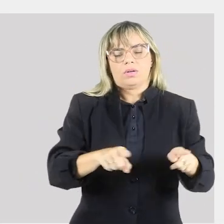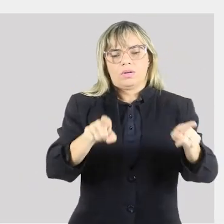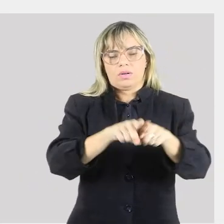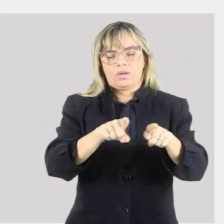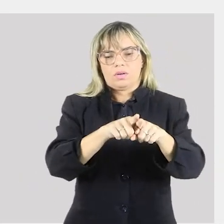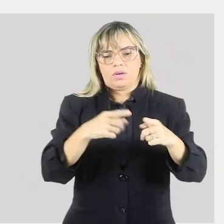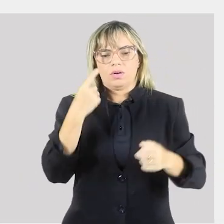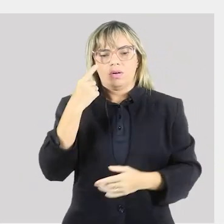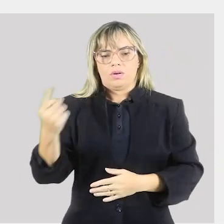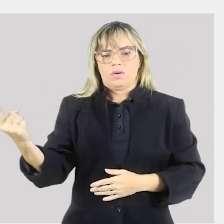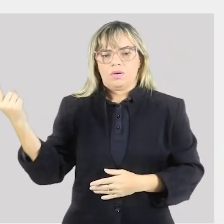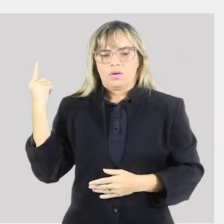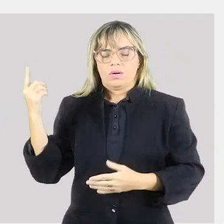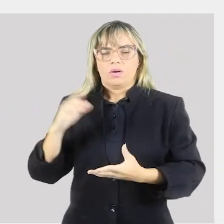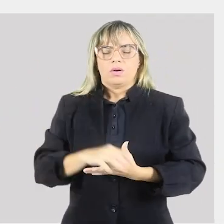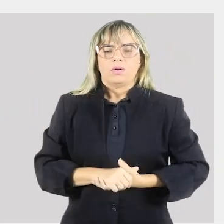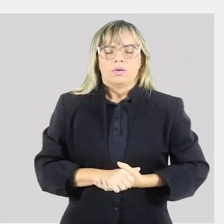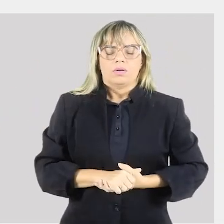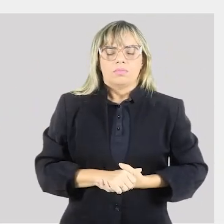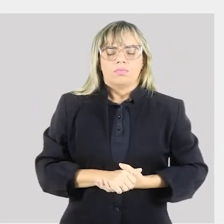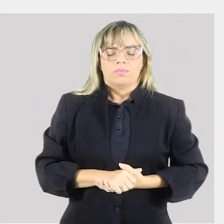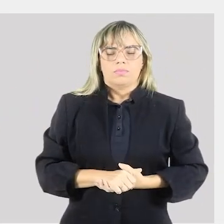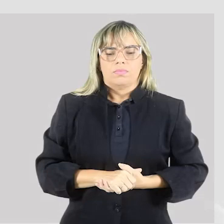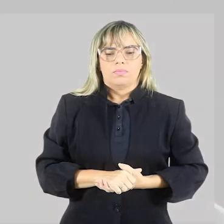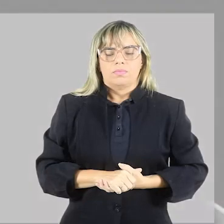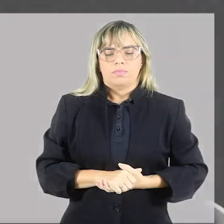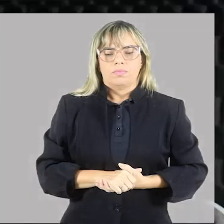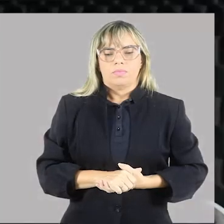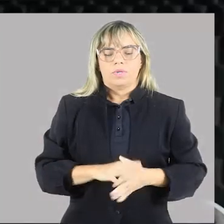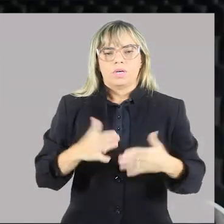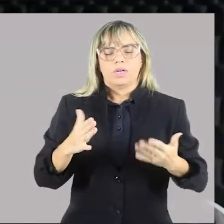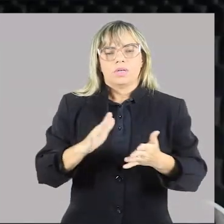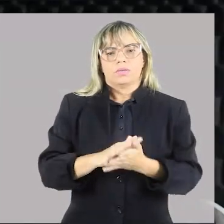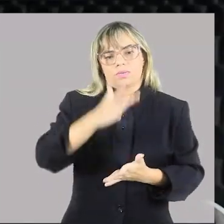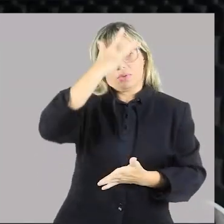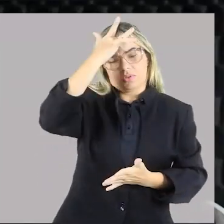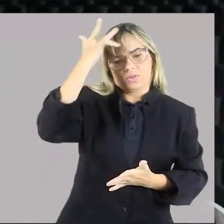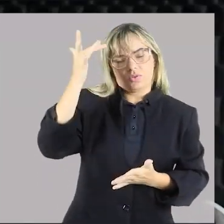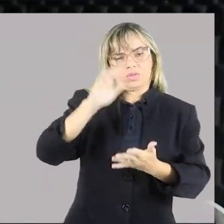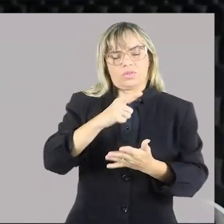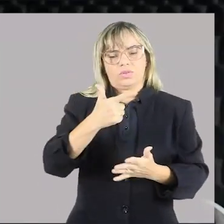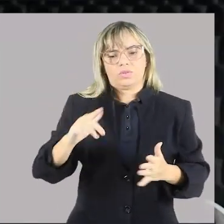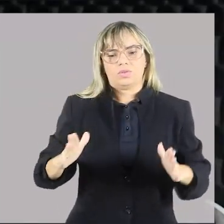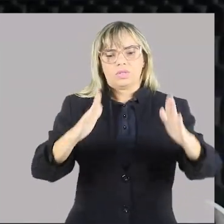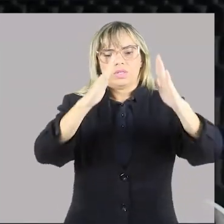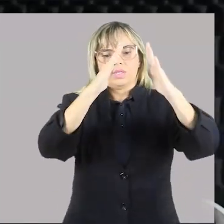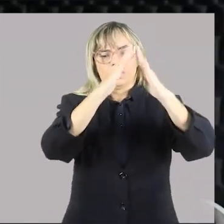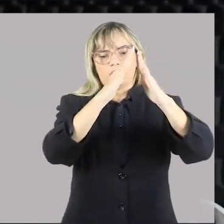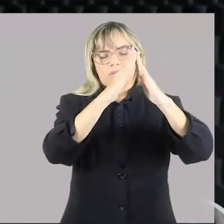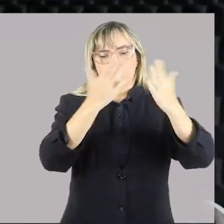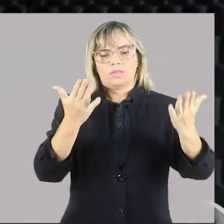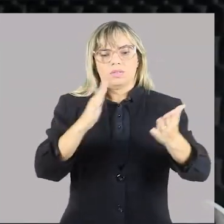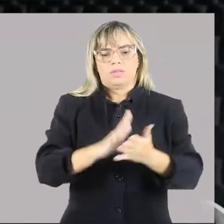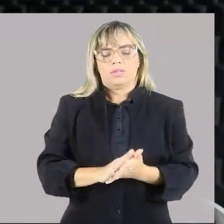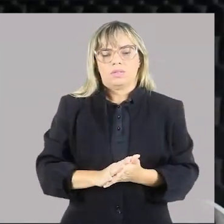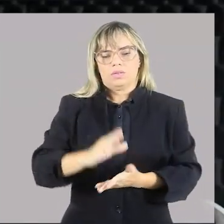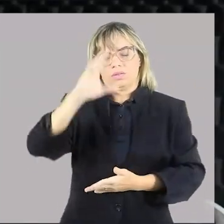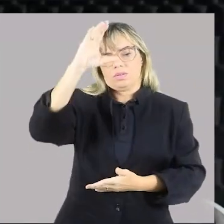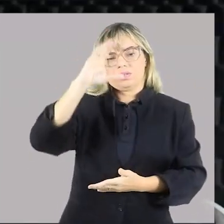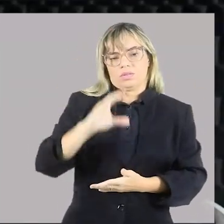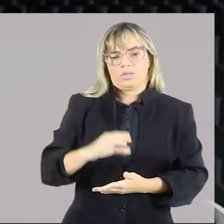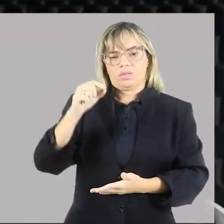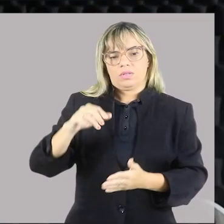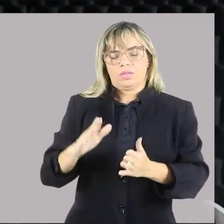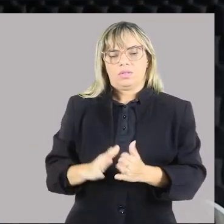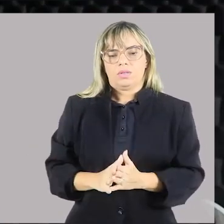habitacional os sintetos da vida. Existe, senhores, não é porque um cidadão é um morador de